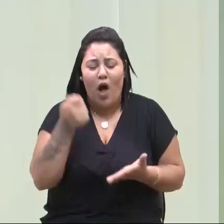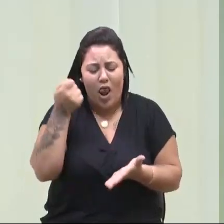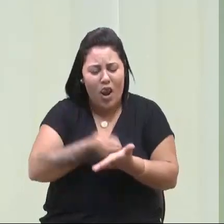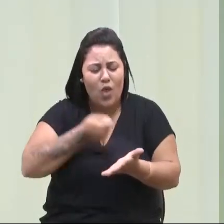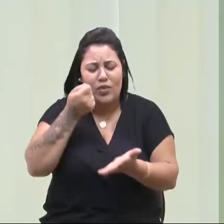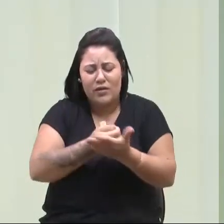festa.